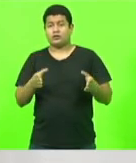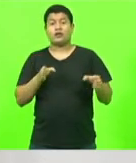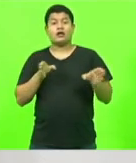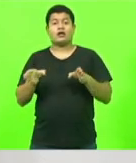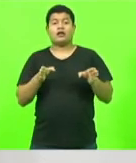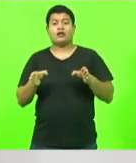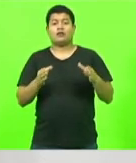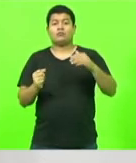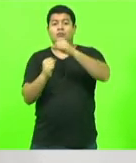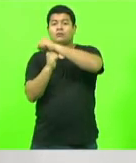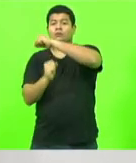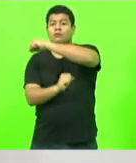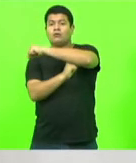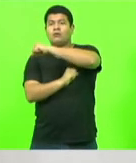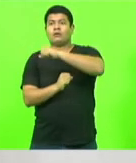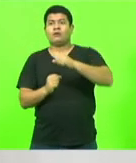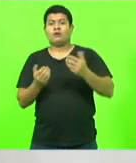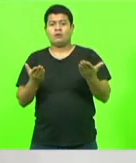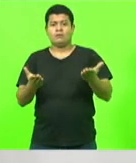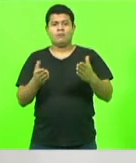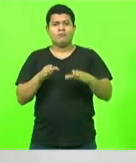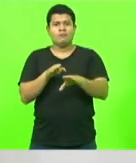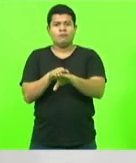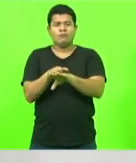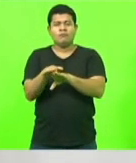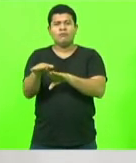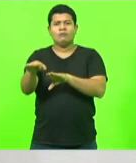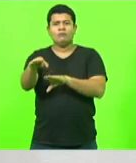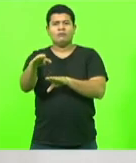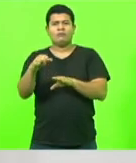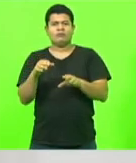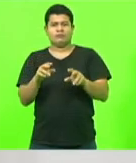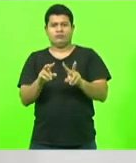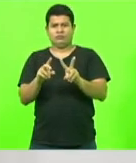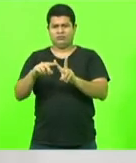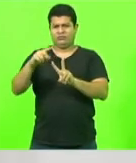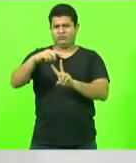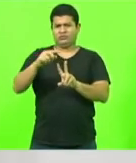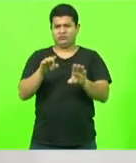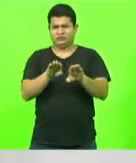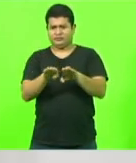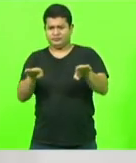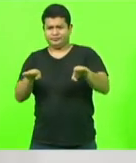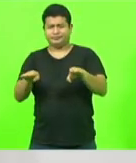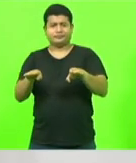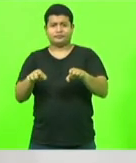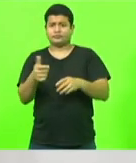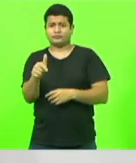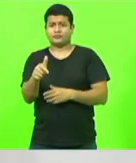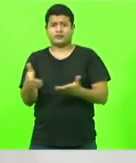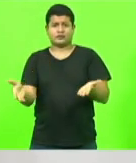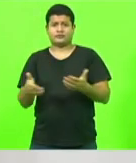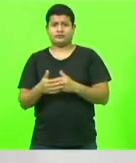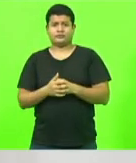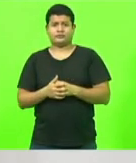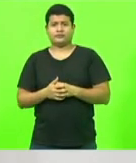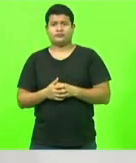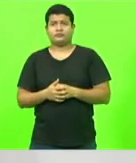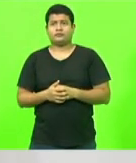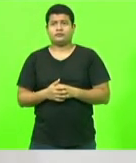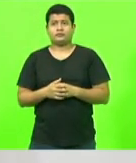ainda é uma ponte só de uma mão, de uma via, não tem nem uma via dupla de acesso a esse município, que é uma vergonha. A